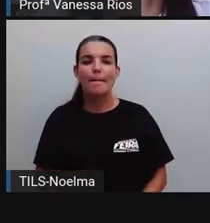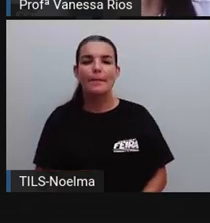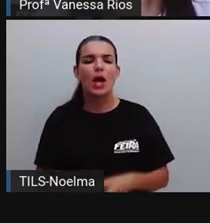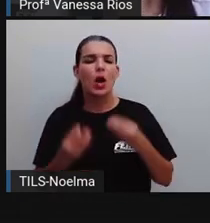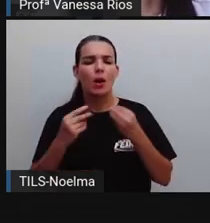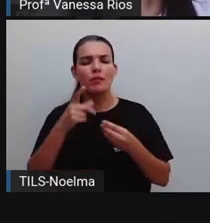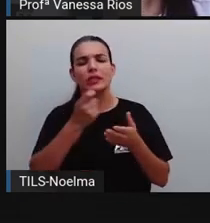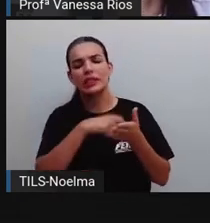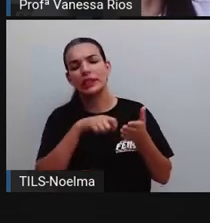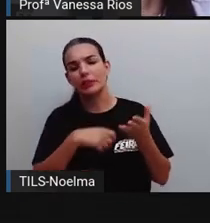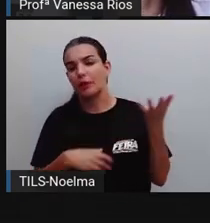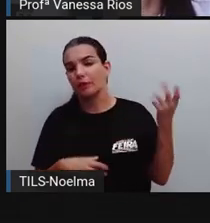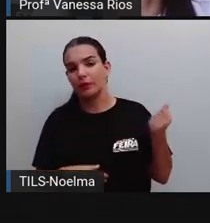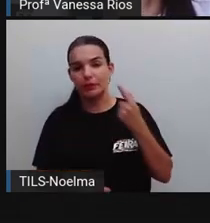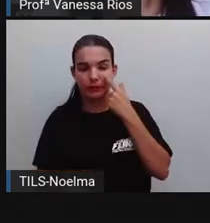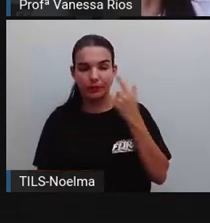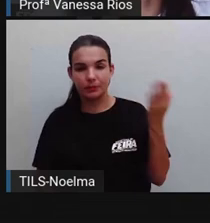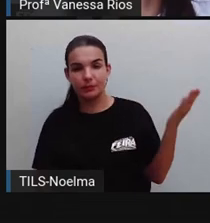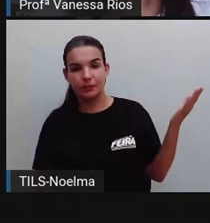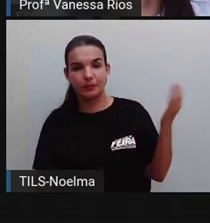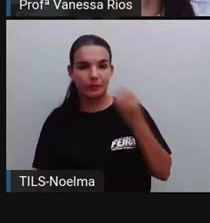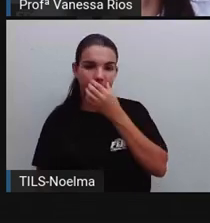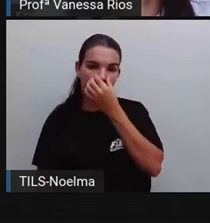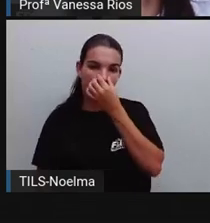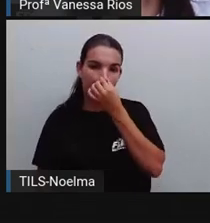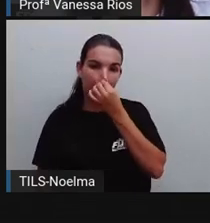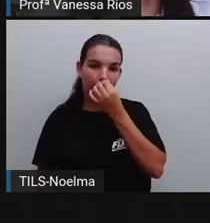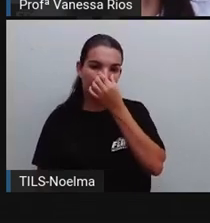Como é que você escreveu? Vamos observar?